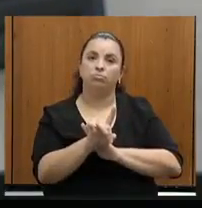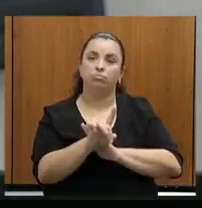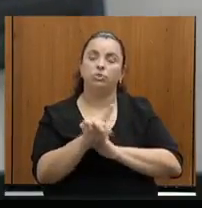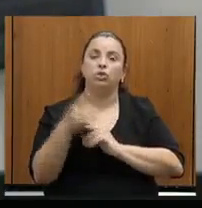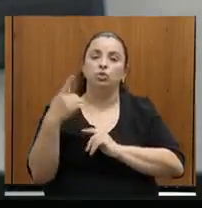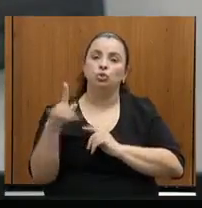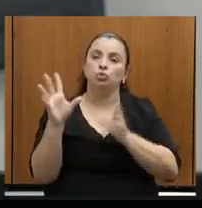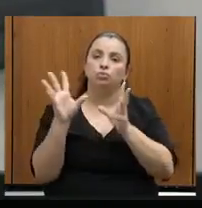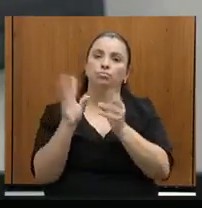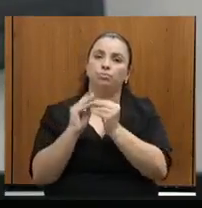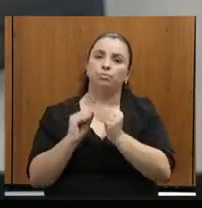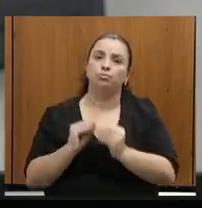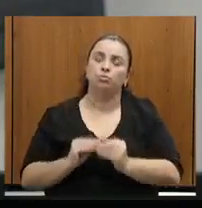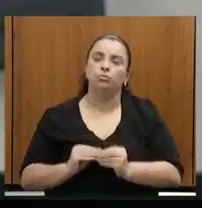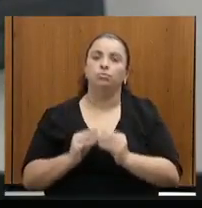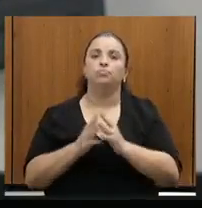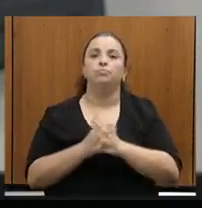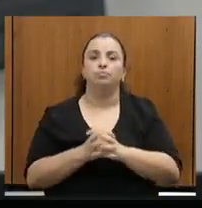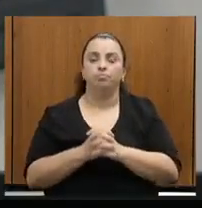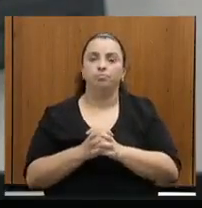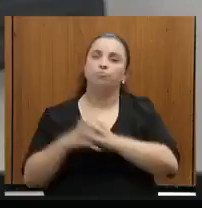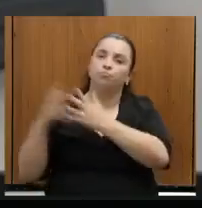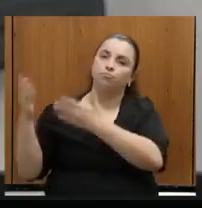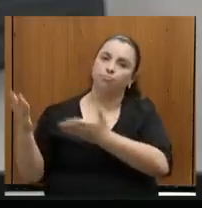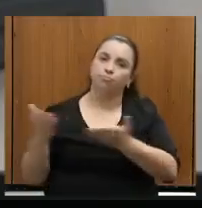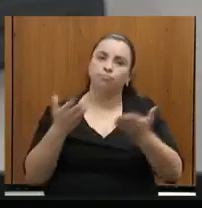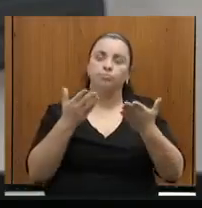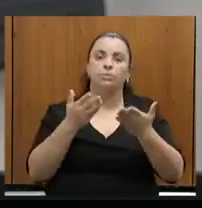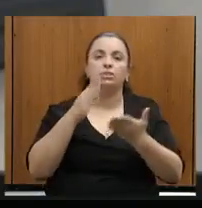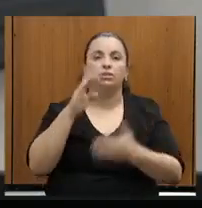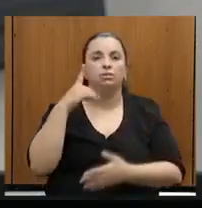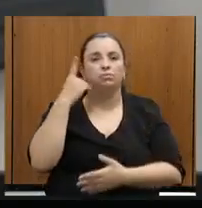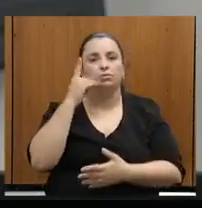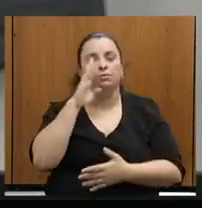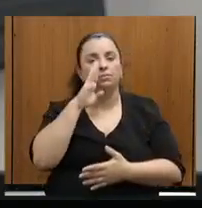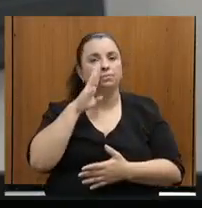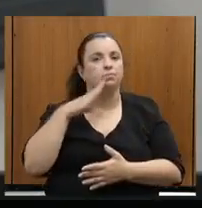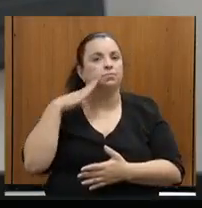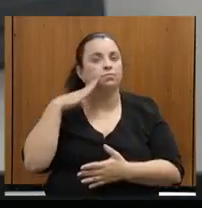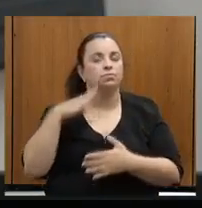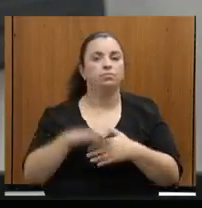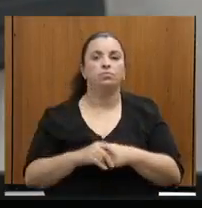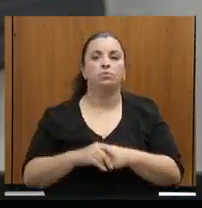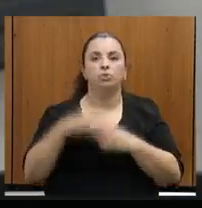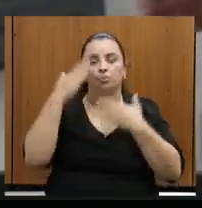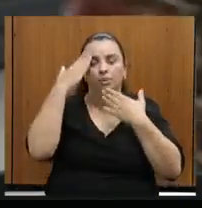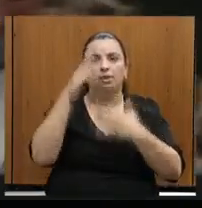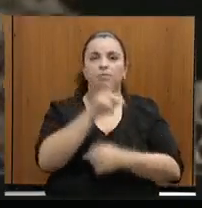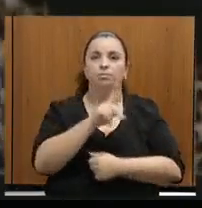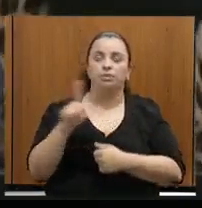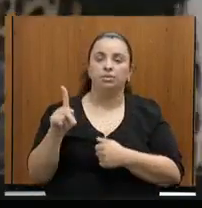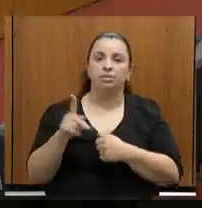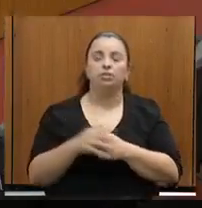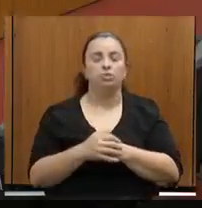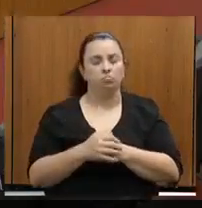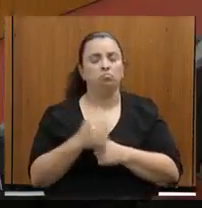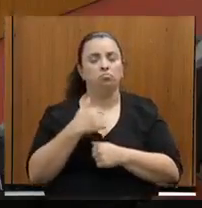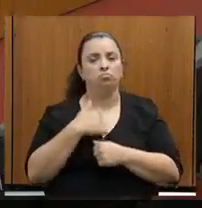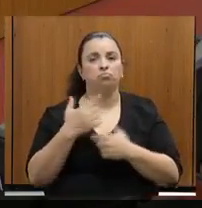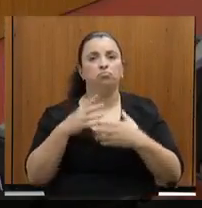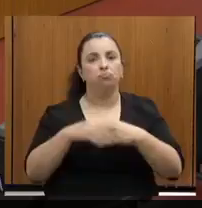observações. Pois não? Deputada Beatriz Serqueira. Obrigada, presidente. Quero